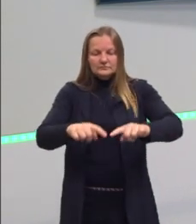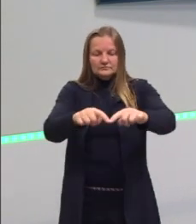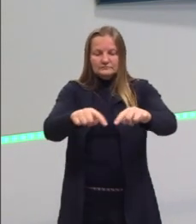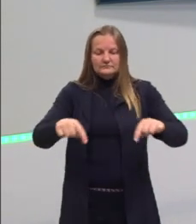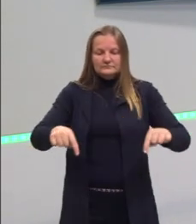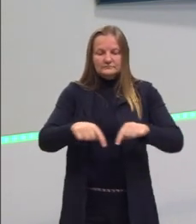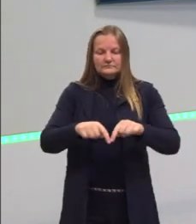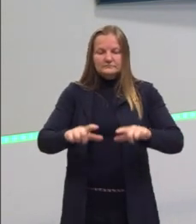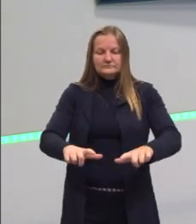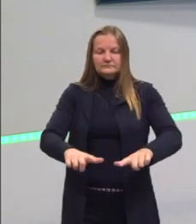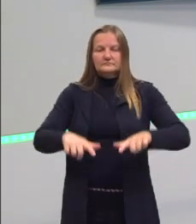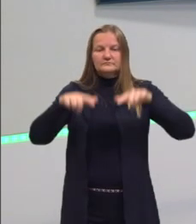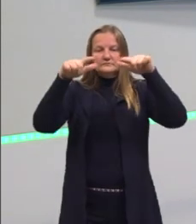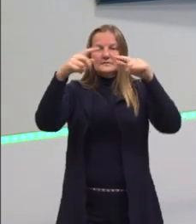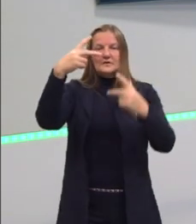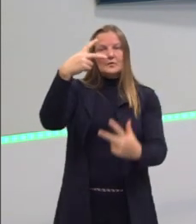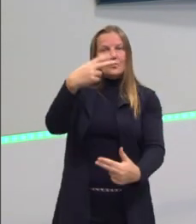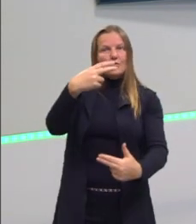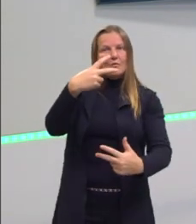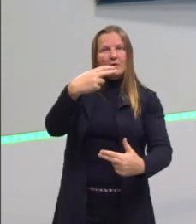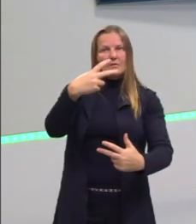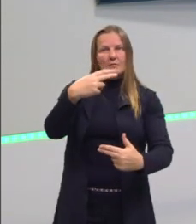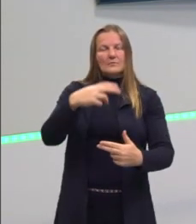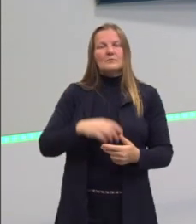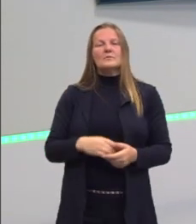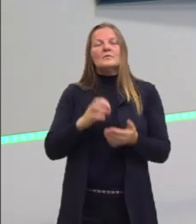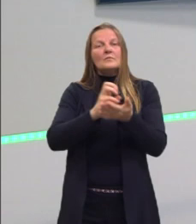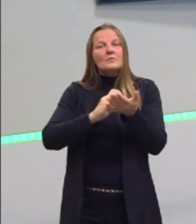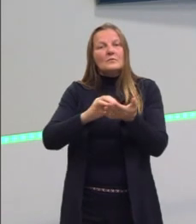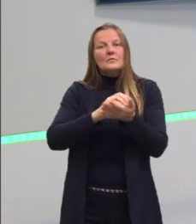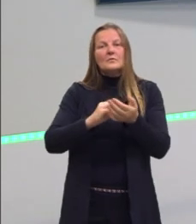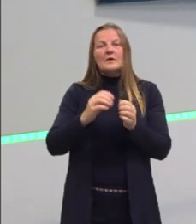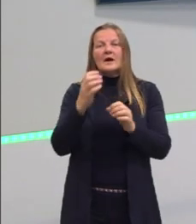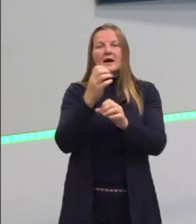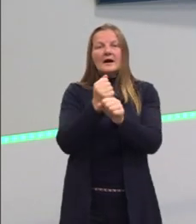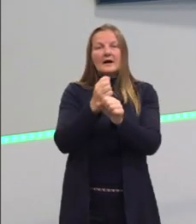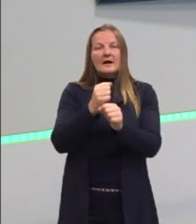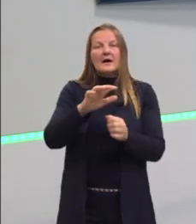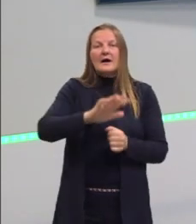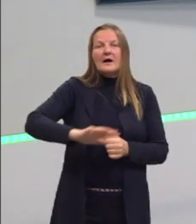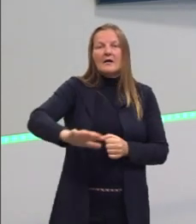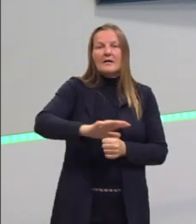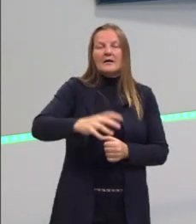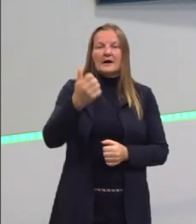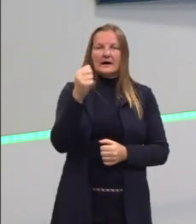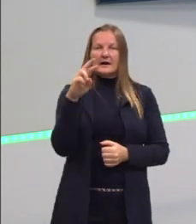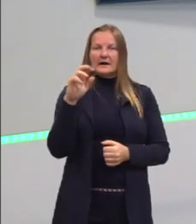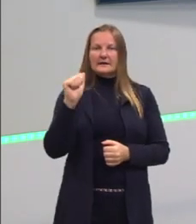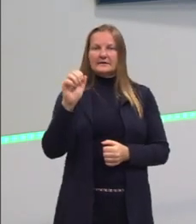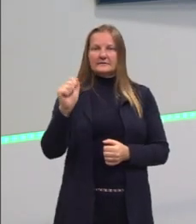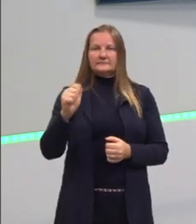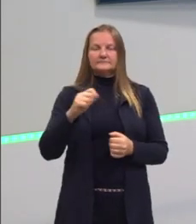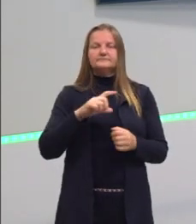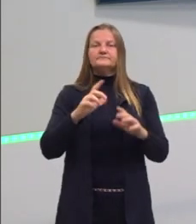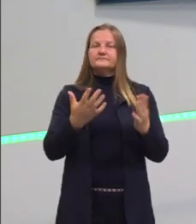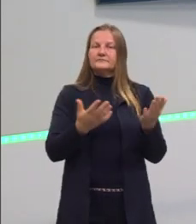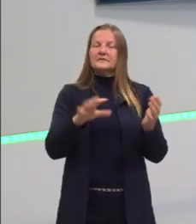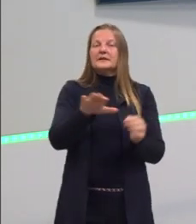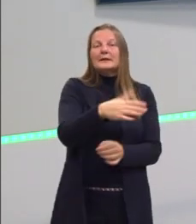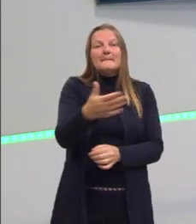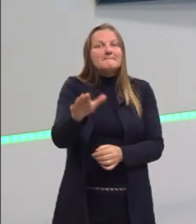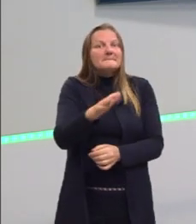congruentes. E nós conseguimos calcular, então, a área da base. E aí, ela vai depender, então, do